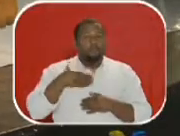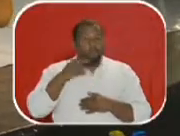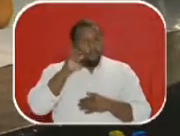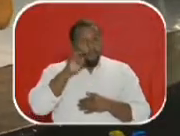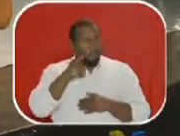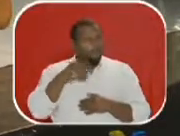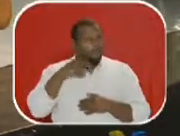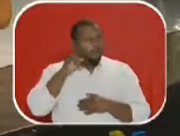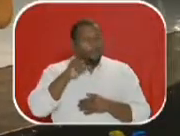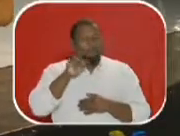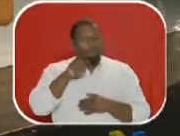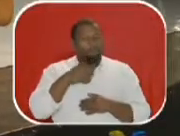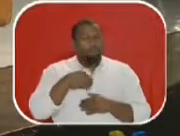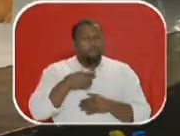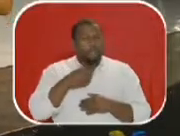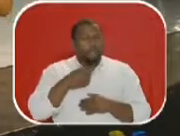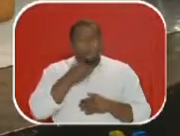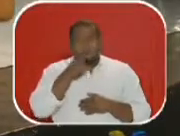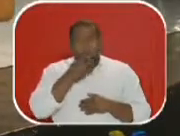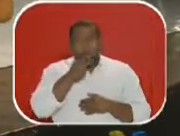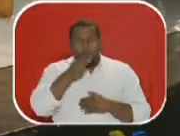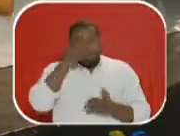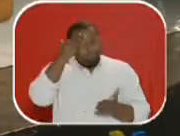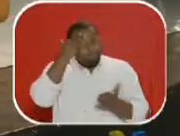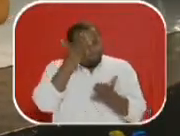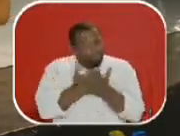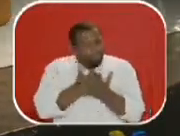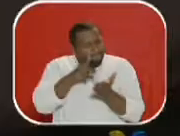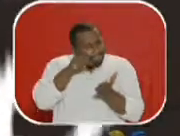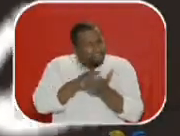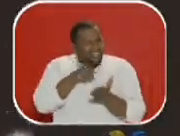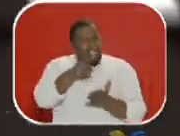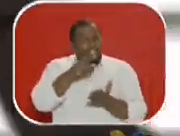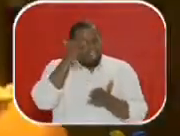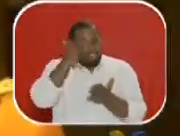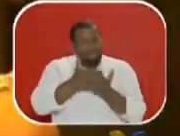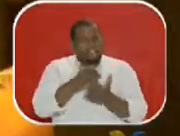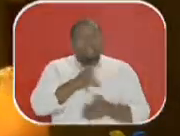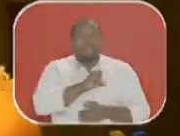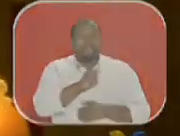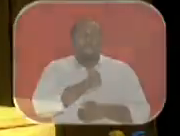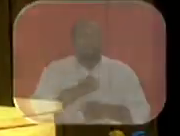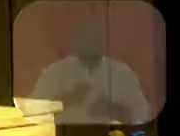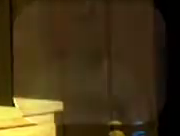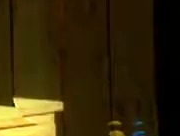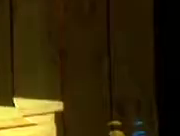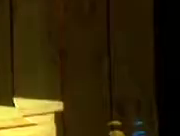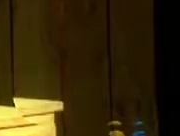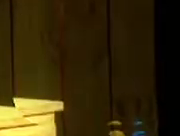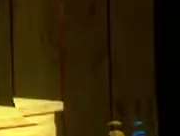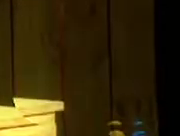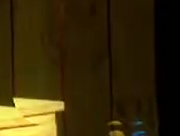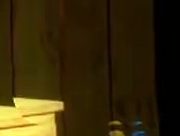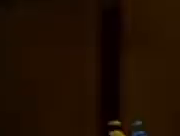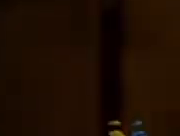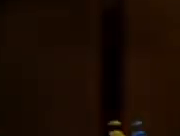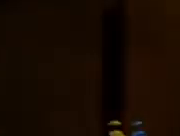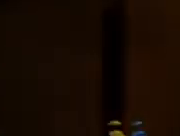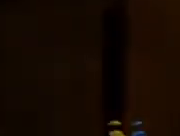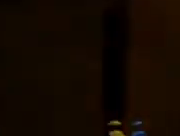texto, o que eu queria dizer é assim, vale a pena acreditar no amor. Ele volta, minha irmã. Não volta! Volta!